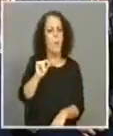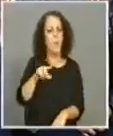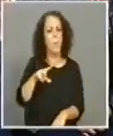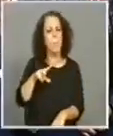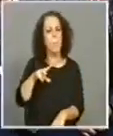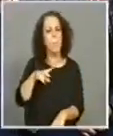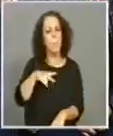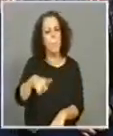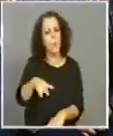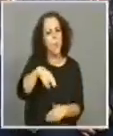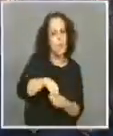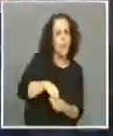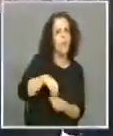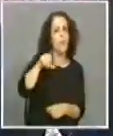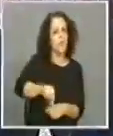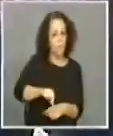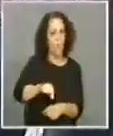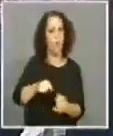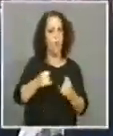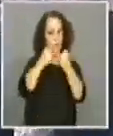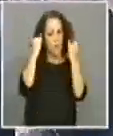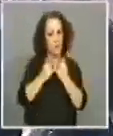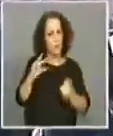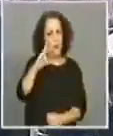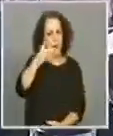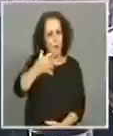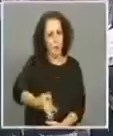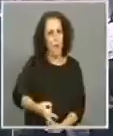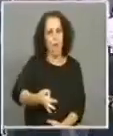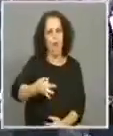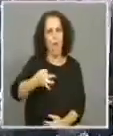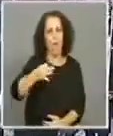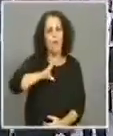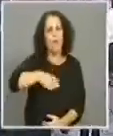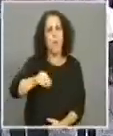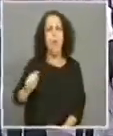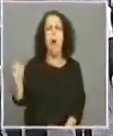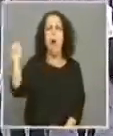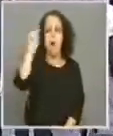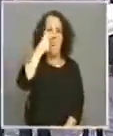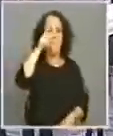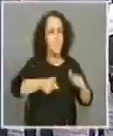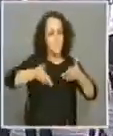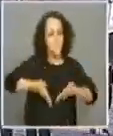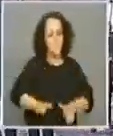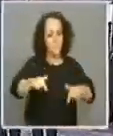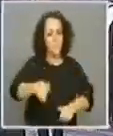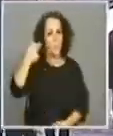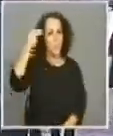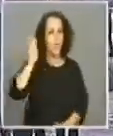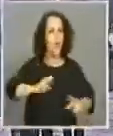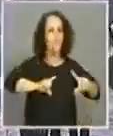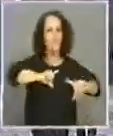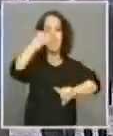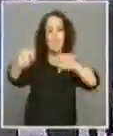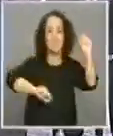assistem por todo o mundo através da RTP Internacional e são muitos também os penafielenses que por todo o mundo estão a